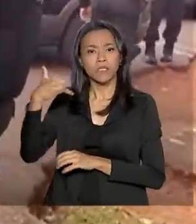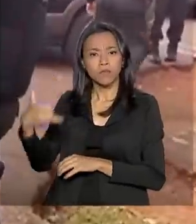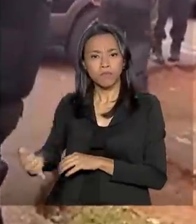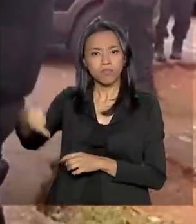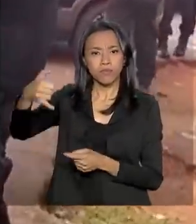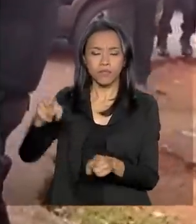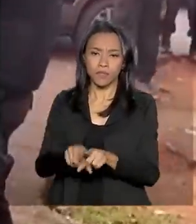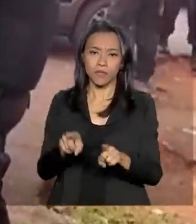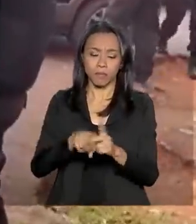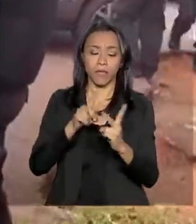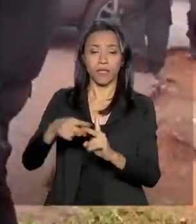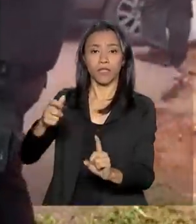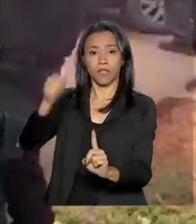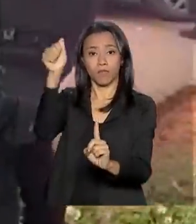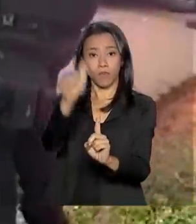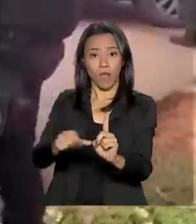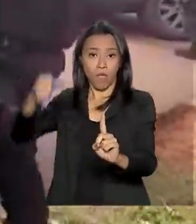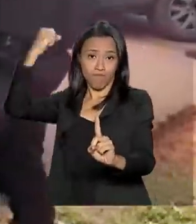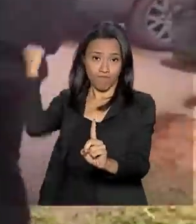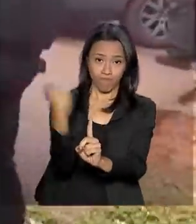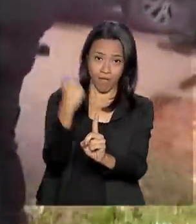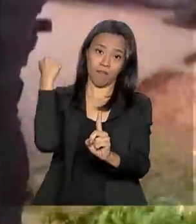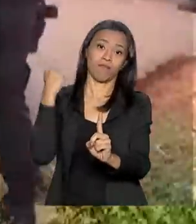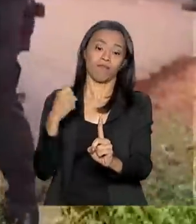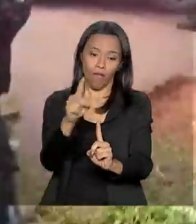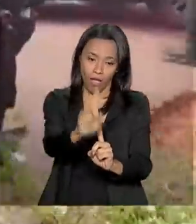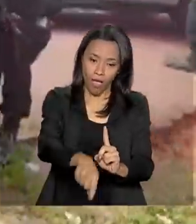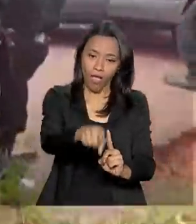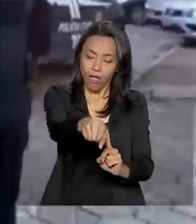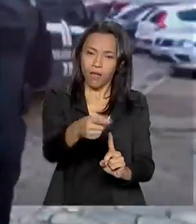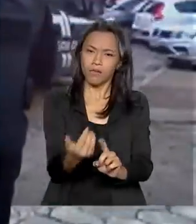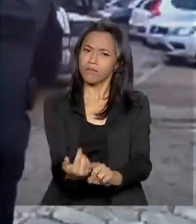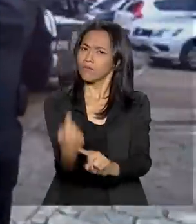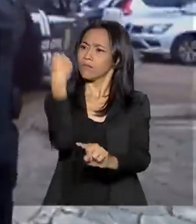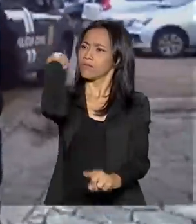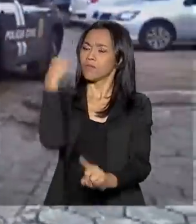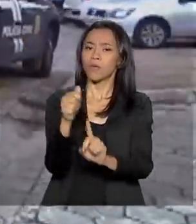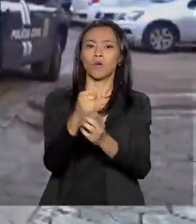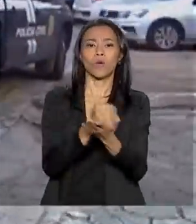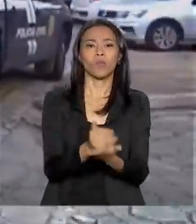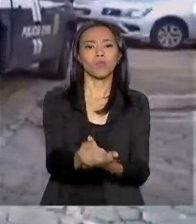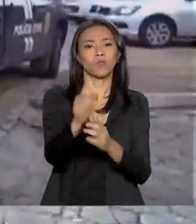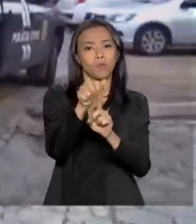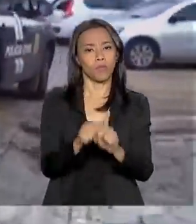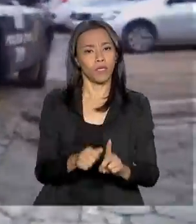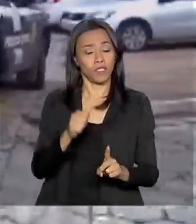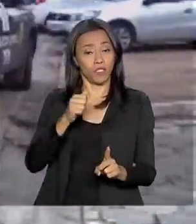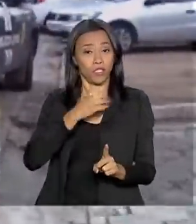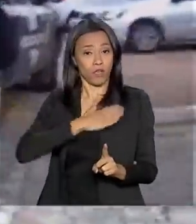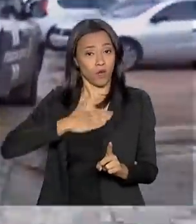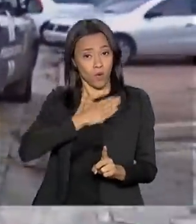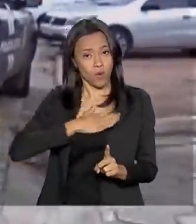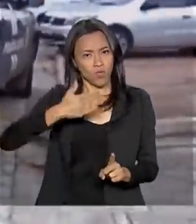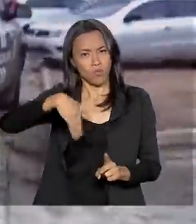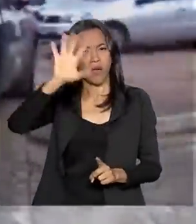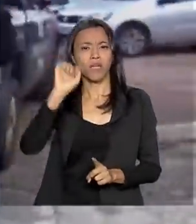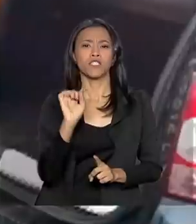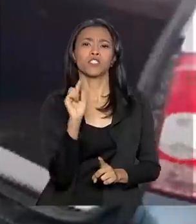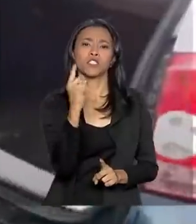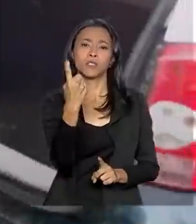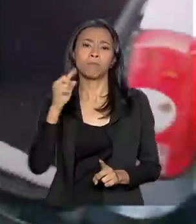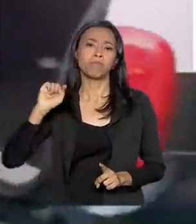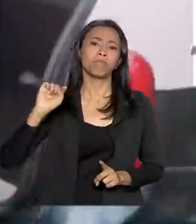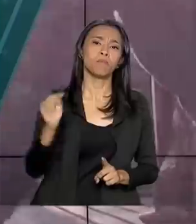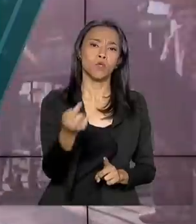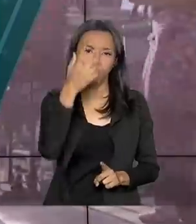É a Operação Cronos 2, segunda fase de uma ação que começou em agosto do ano passado quando mais de mil pessoas foram presas em